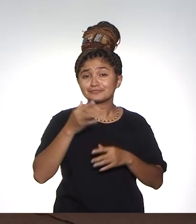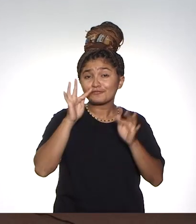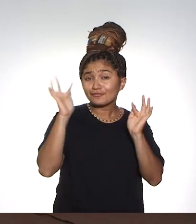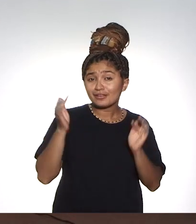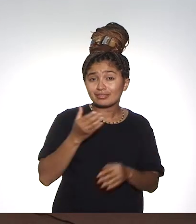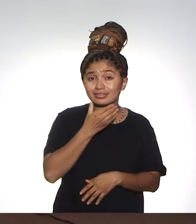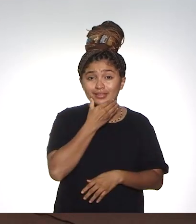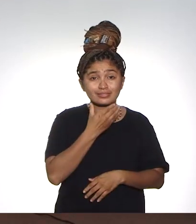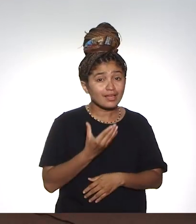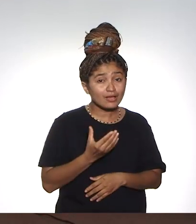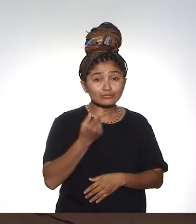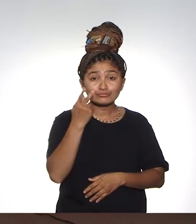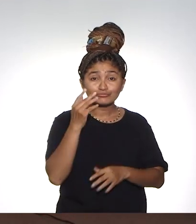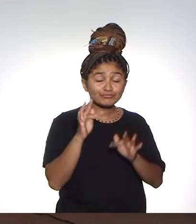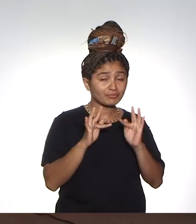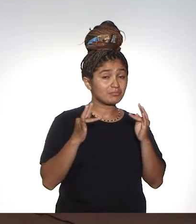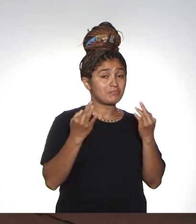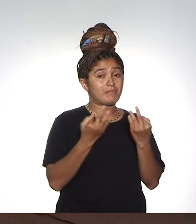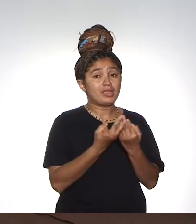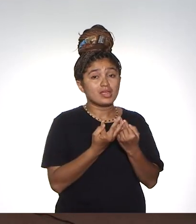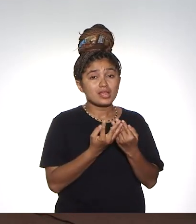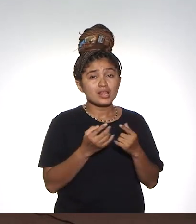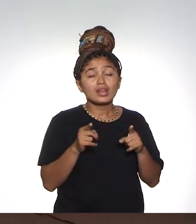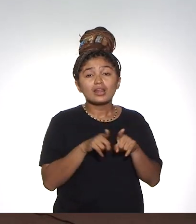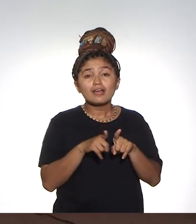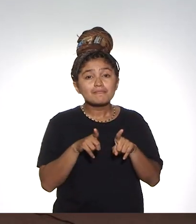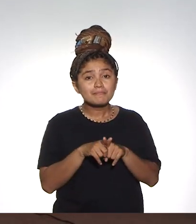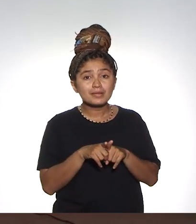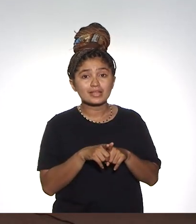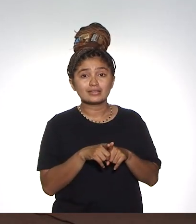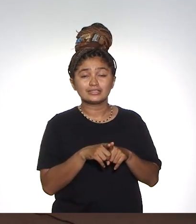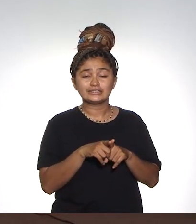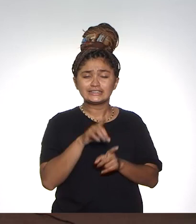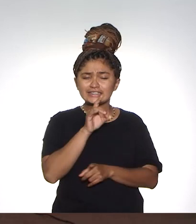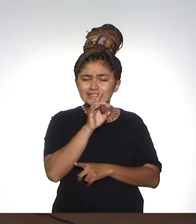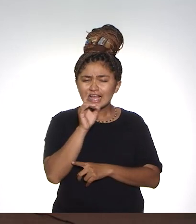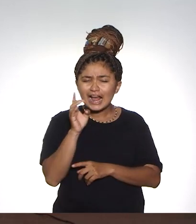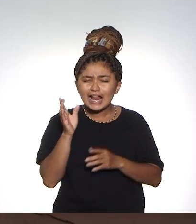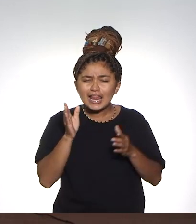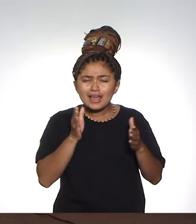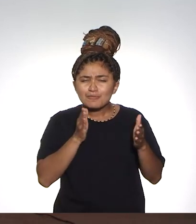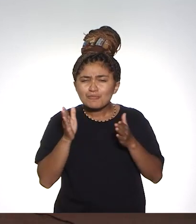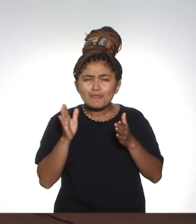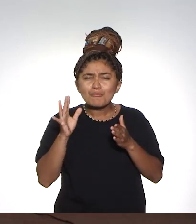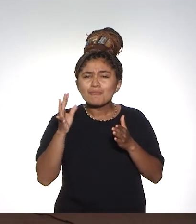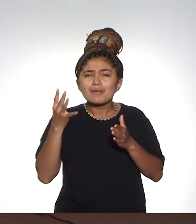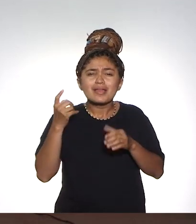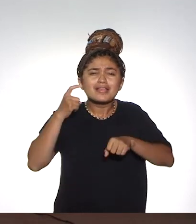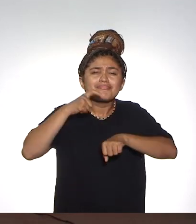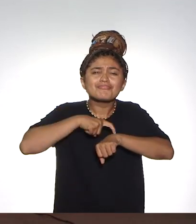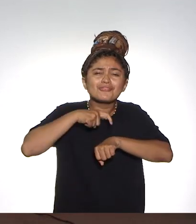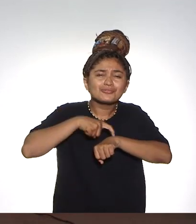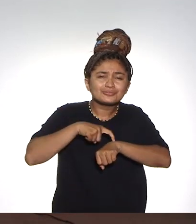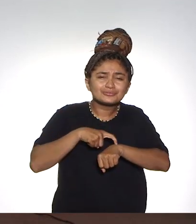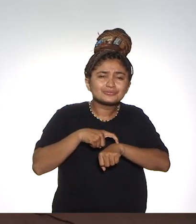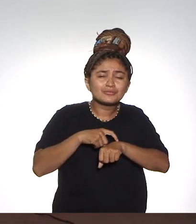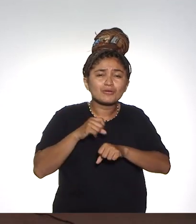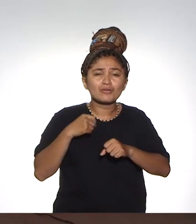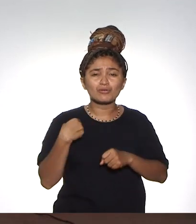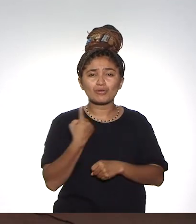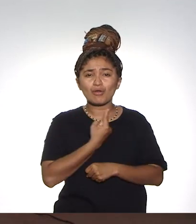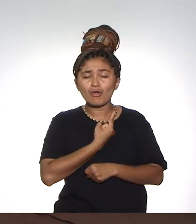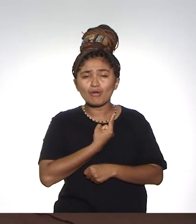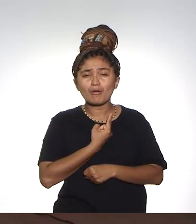desejar um, um Feliz Natal com seus familiares, que aproveitem cada momento, que nós possamos ser felizes